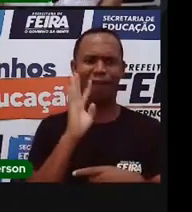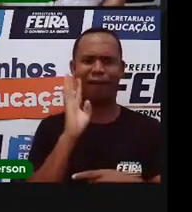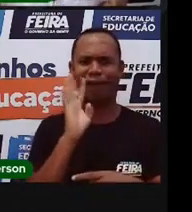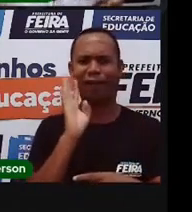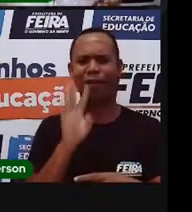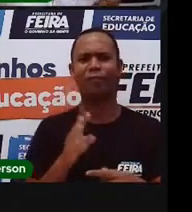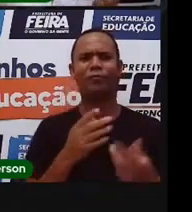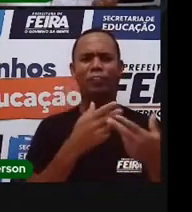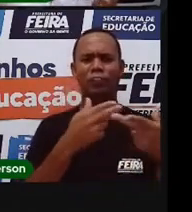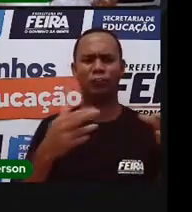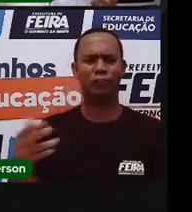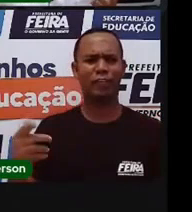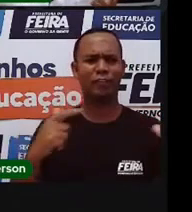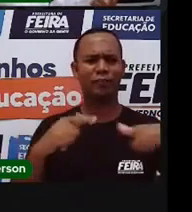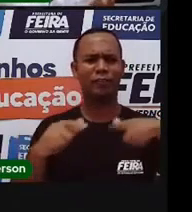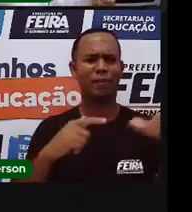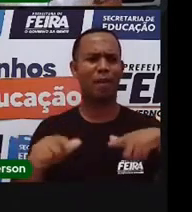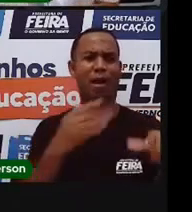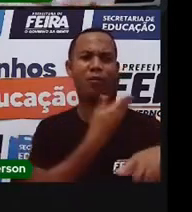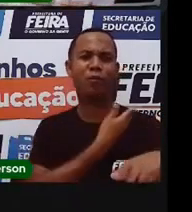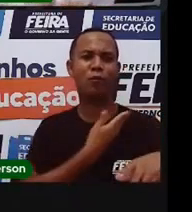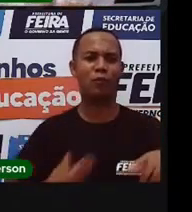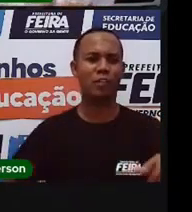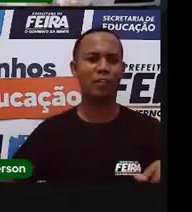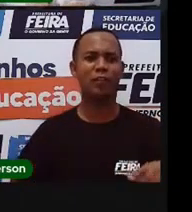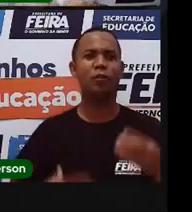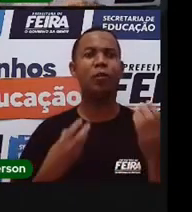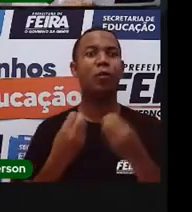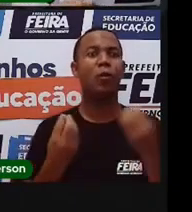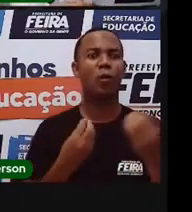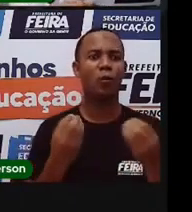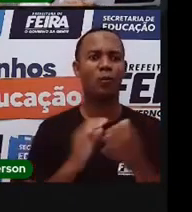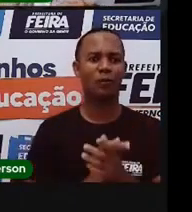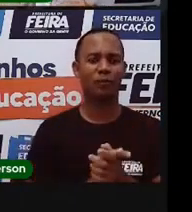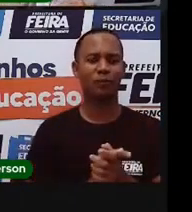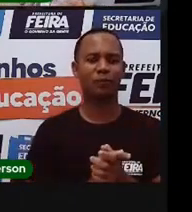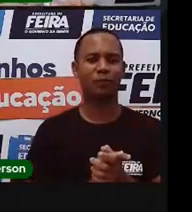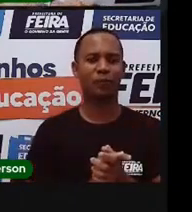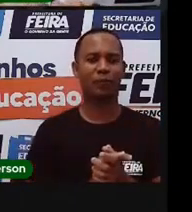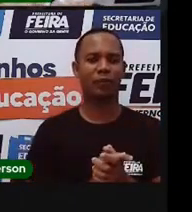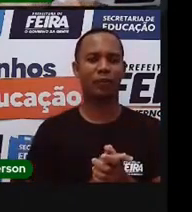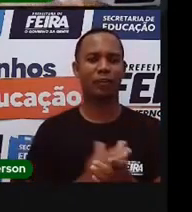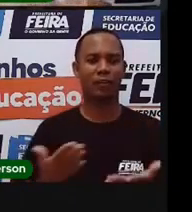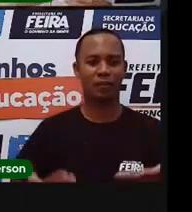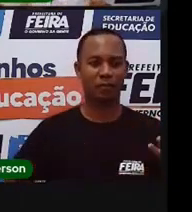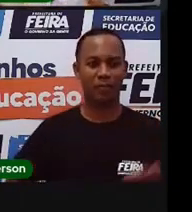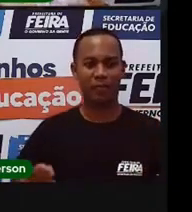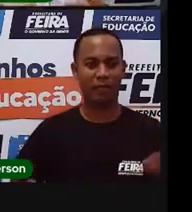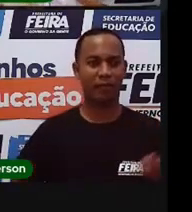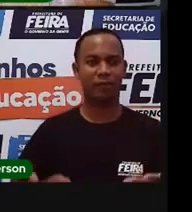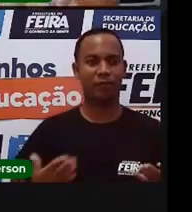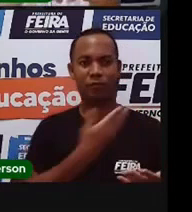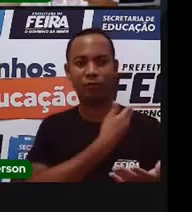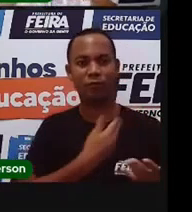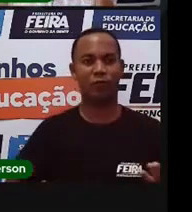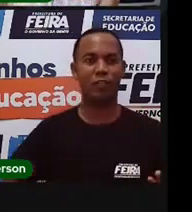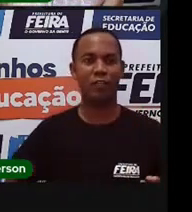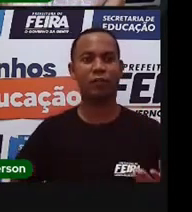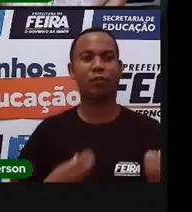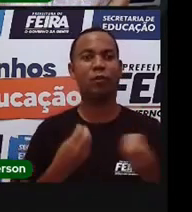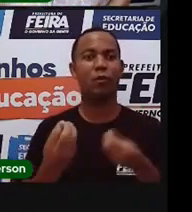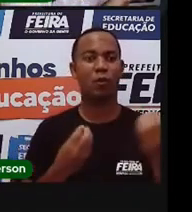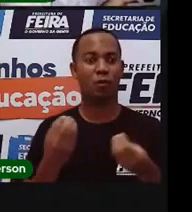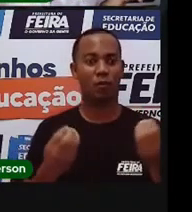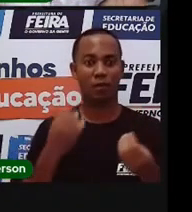vários serviços públicos aí. E o que é que acontece? Esses serviços públicos, eles são tão importantes que a gente vai passar a